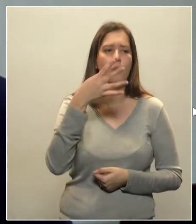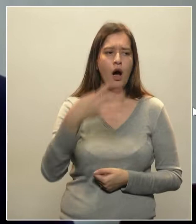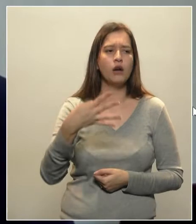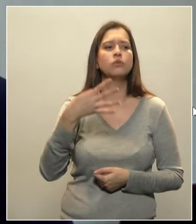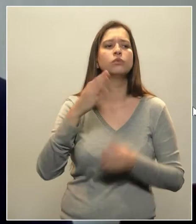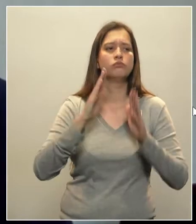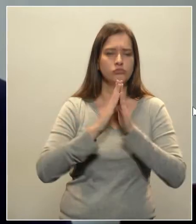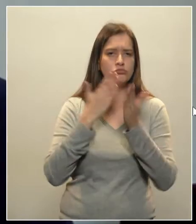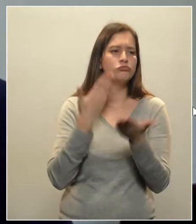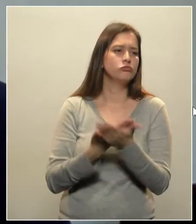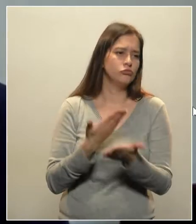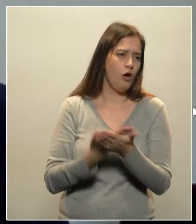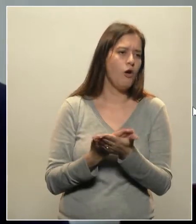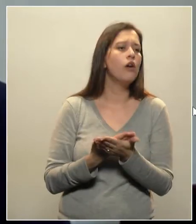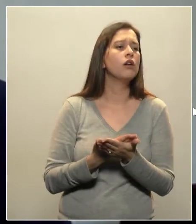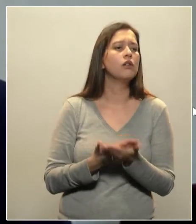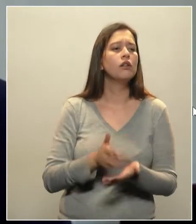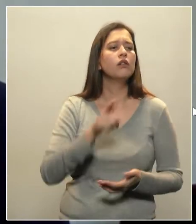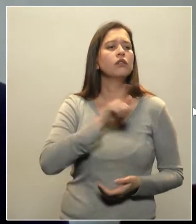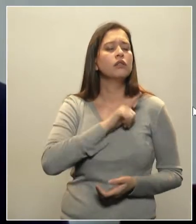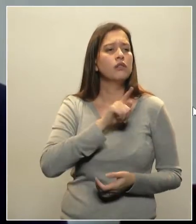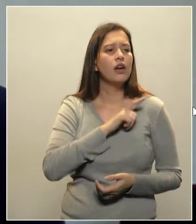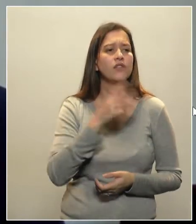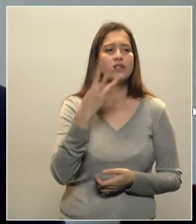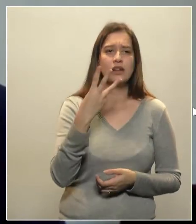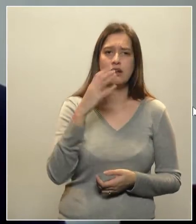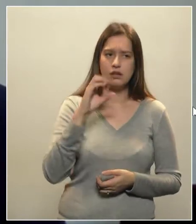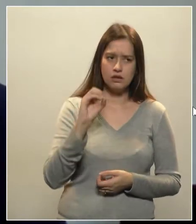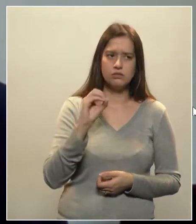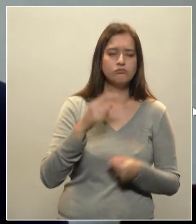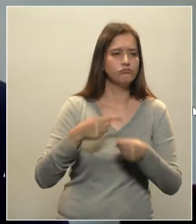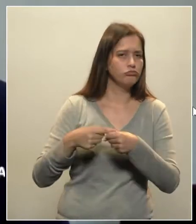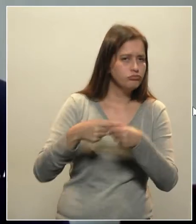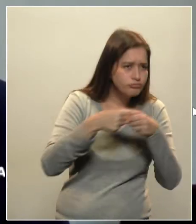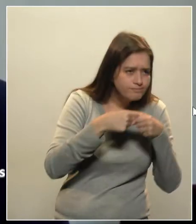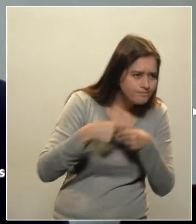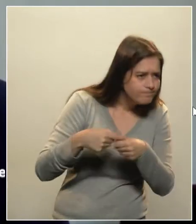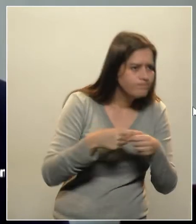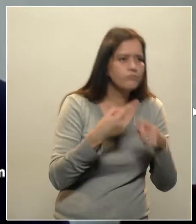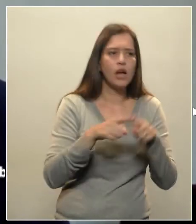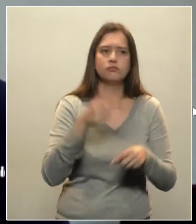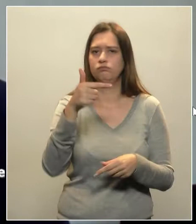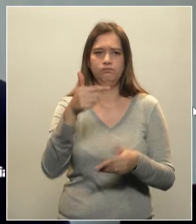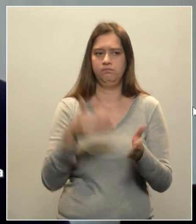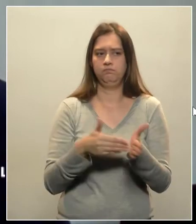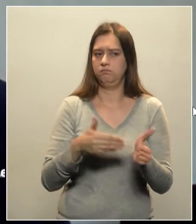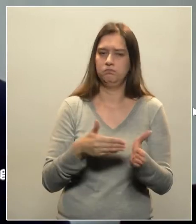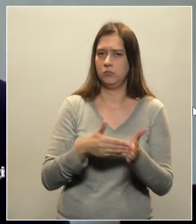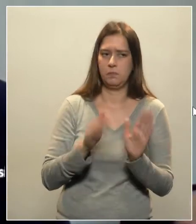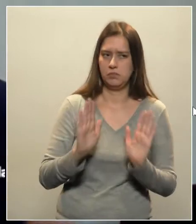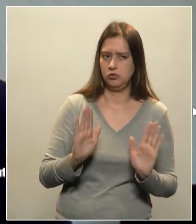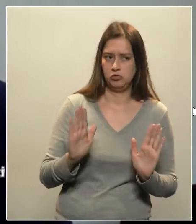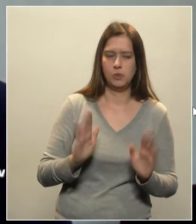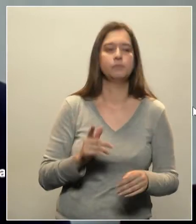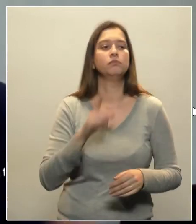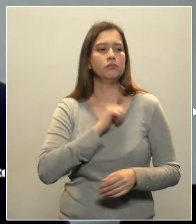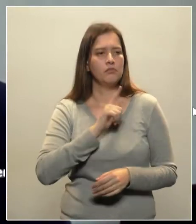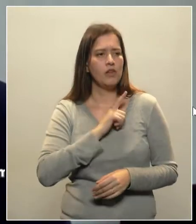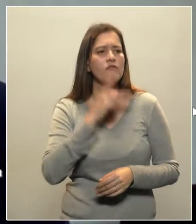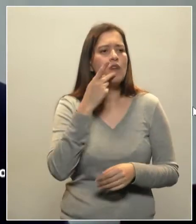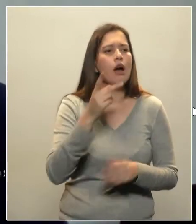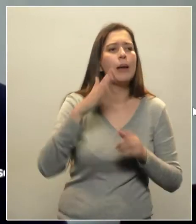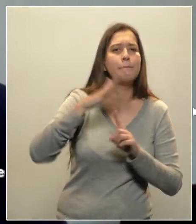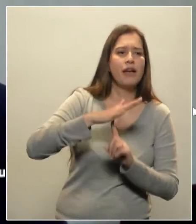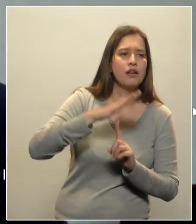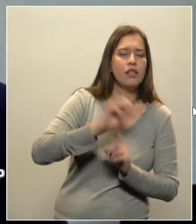Mas a resolução, ela não limita o número de escolas. Ela permite em todo o território do Estado